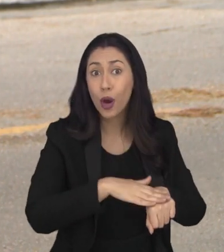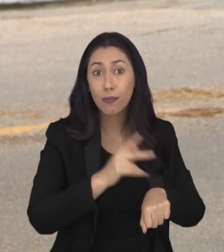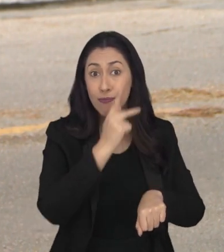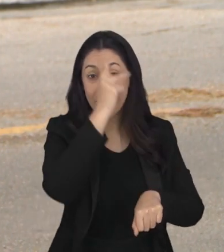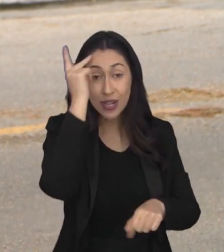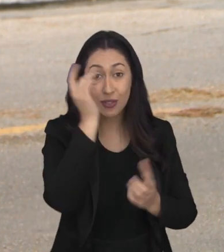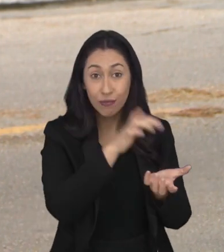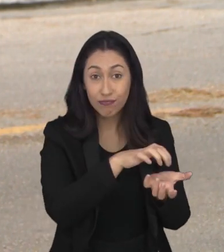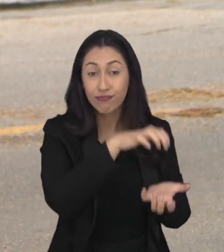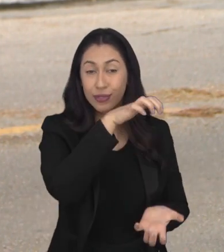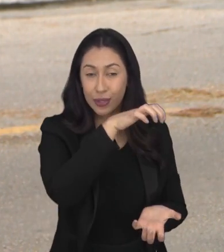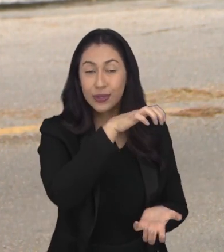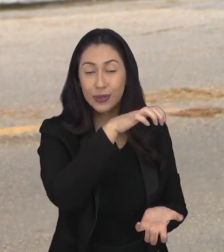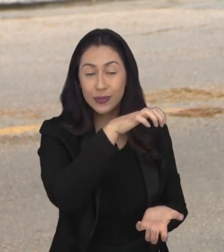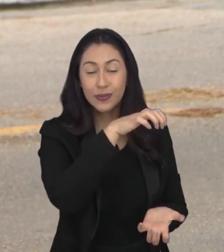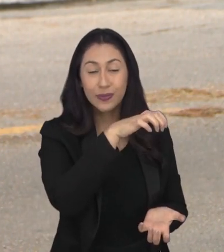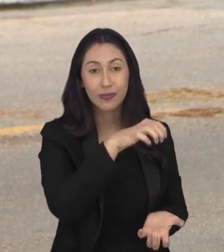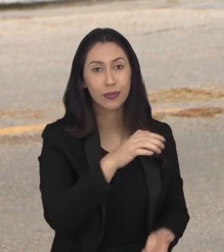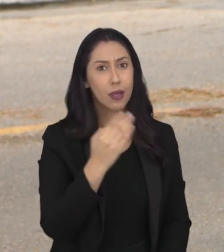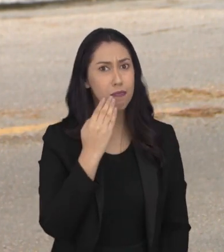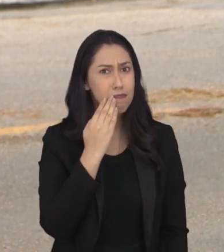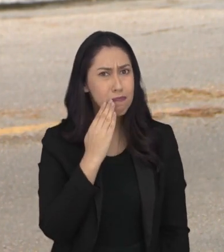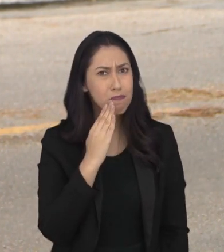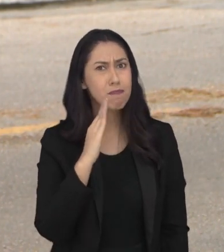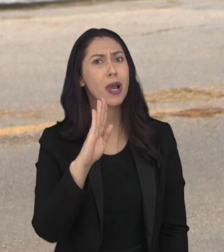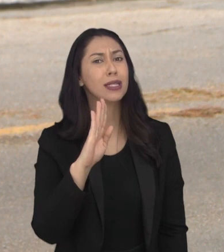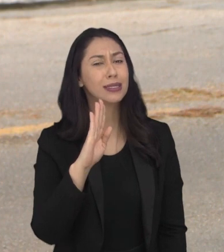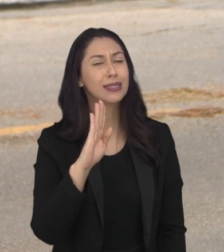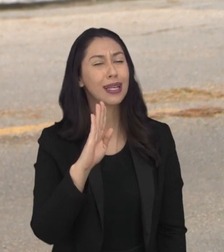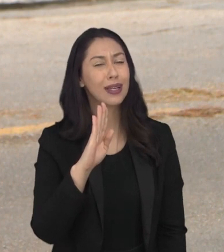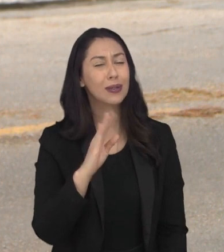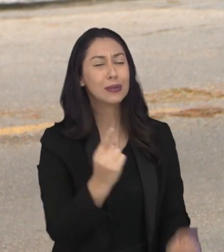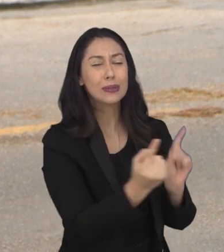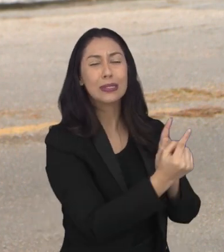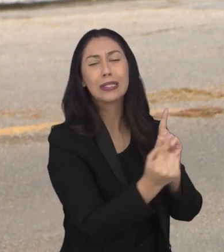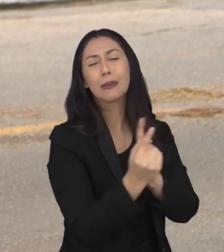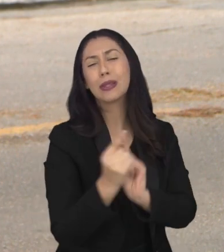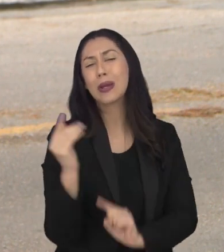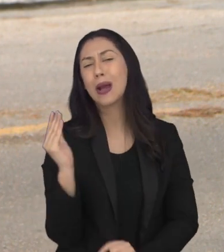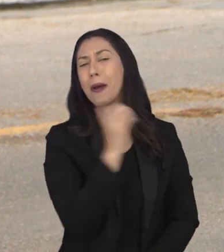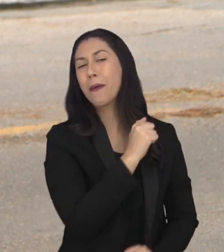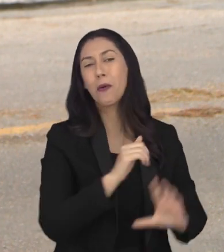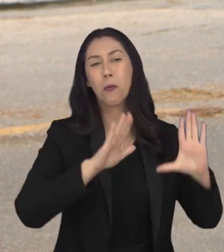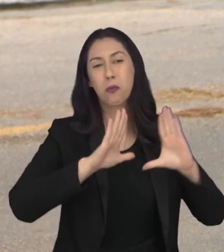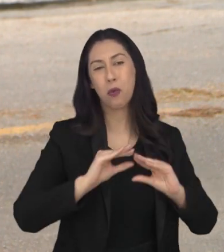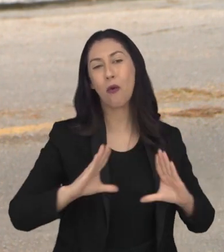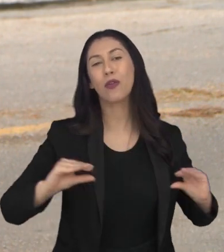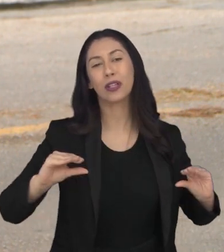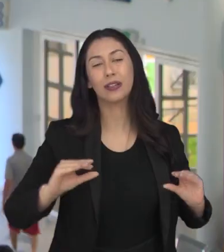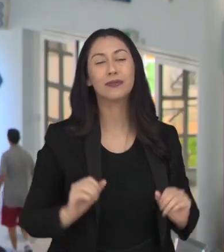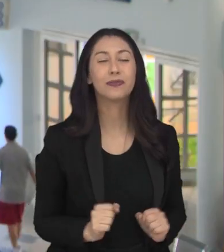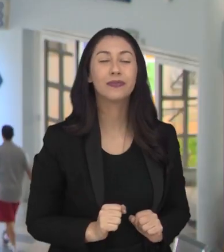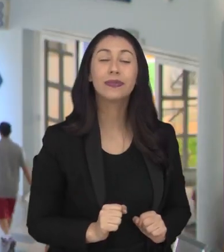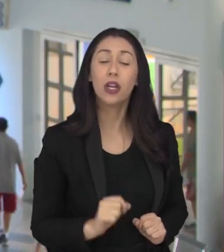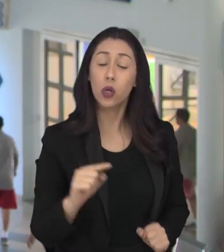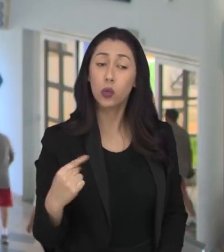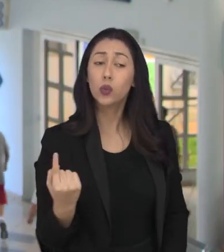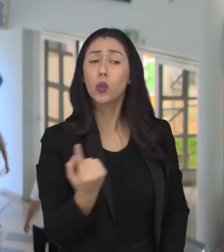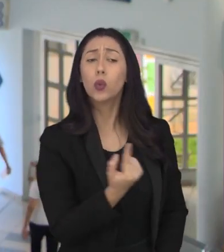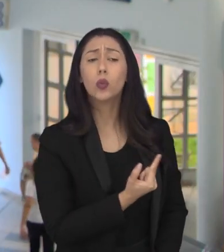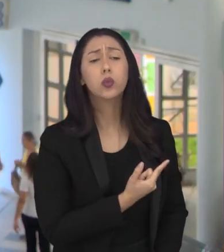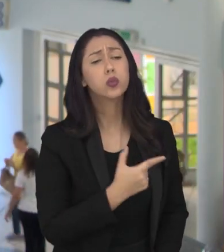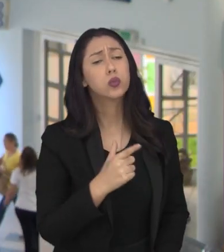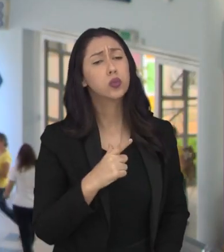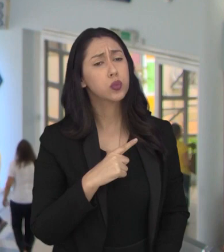com necessidades especiais. A promessa é de um atendimento mais eficiente e confortável para este público. A gente vai ter